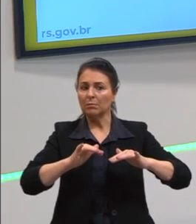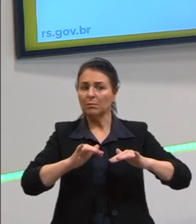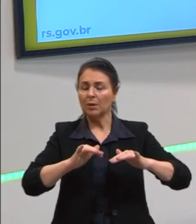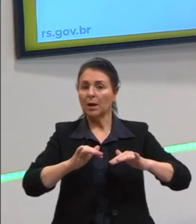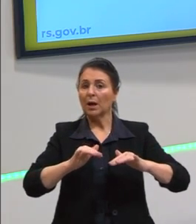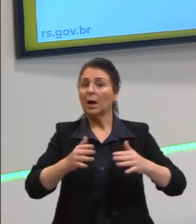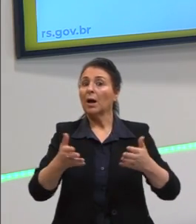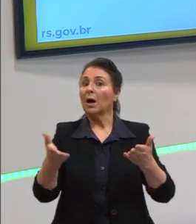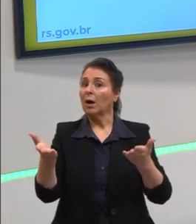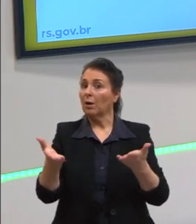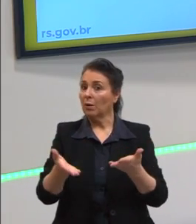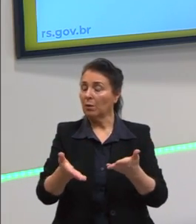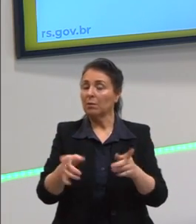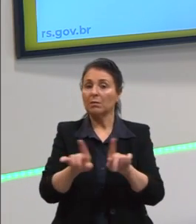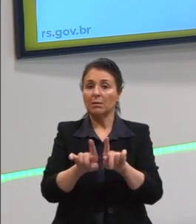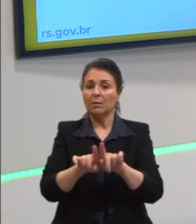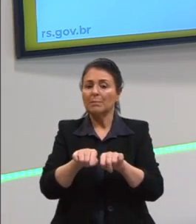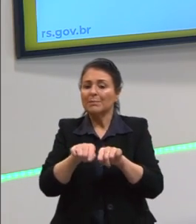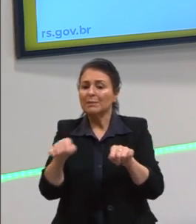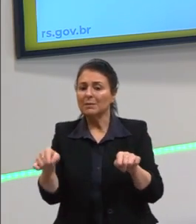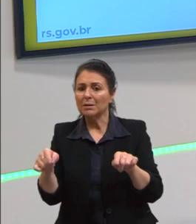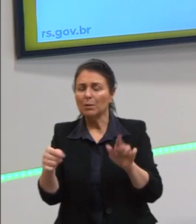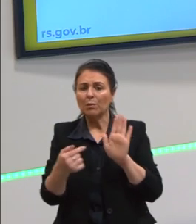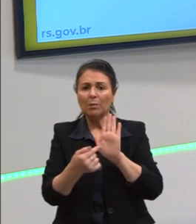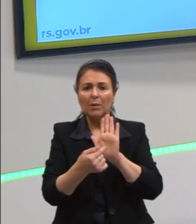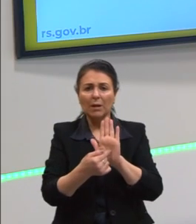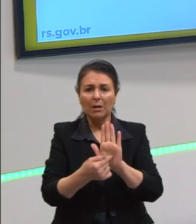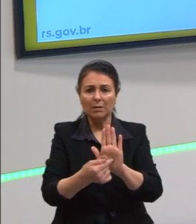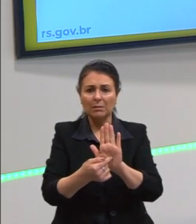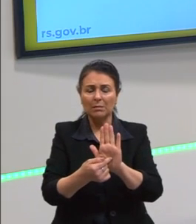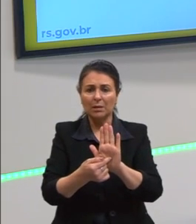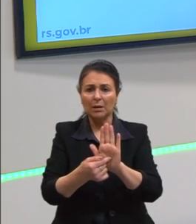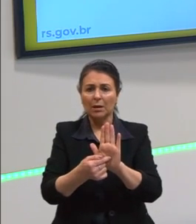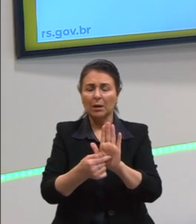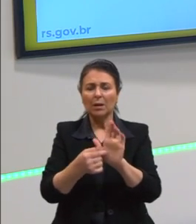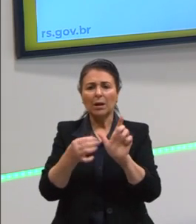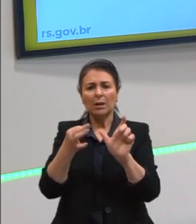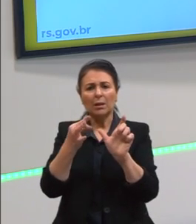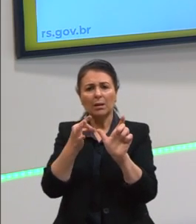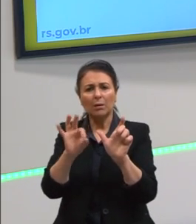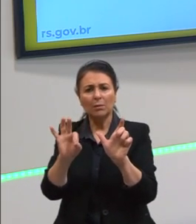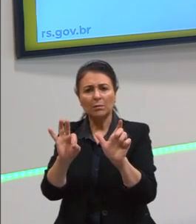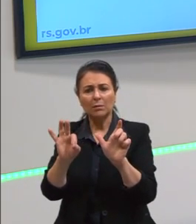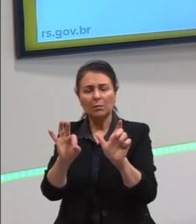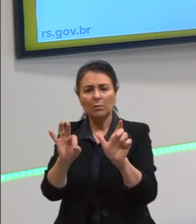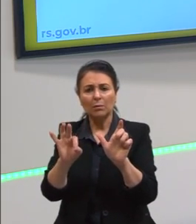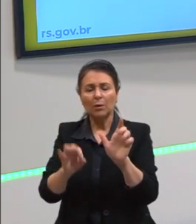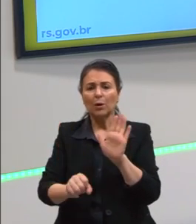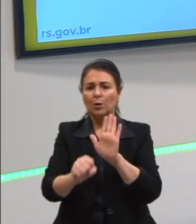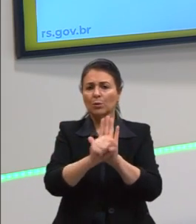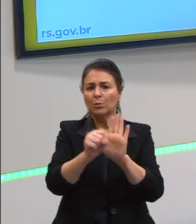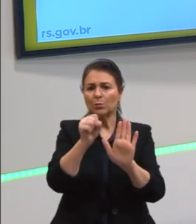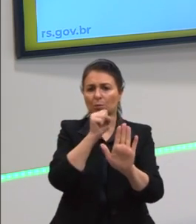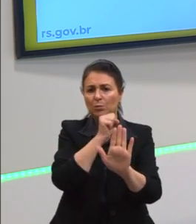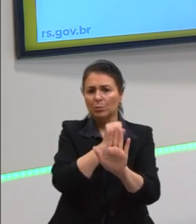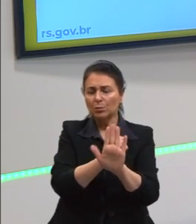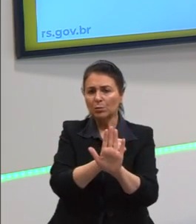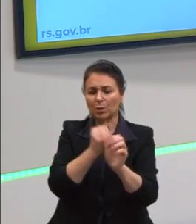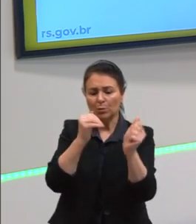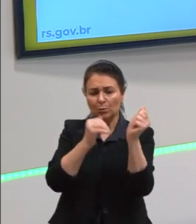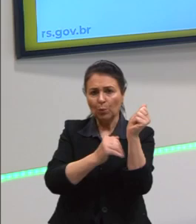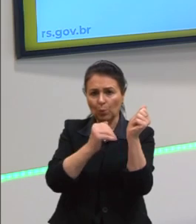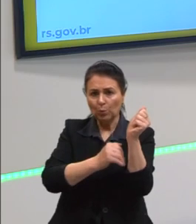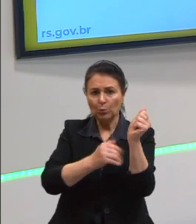Esse alguém não aparece na oração. Aqui é a mesma coisa. Lá no sujeito oculto, eu consigo dizer quem é.